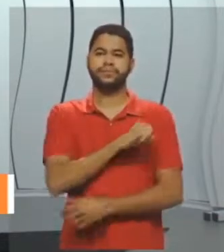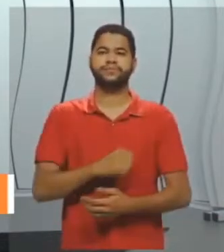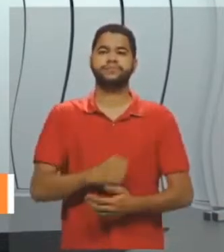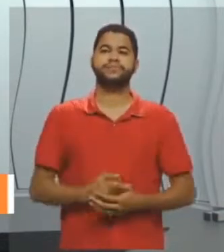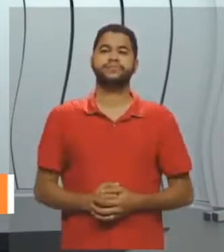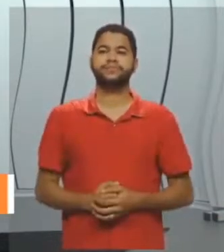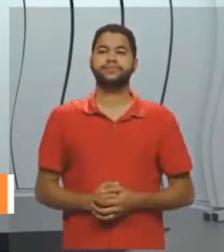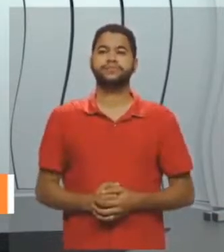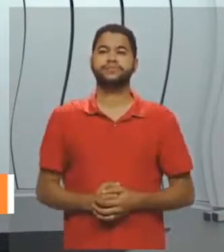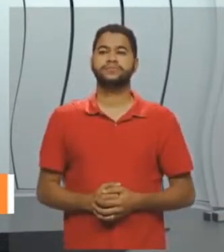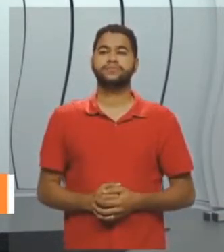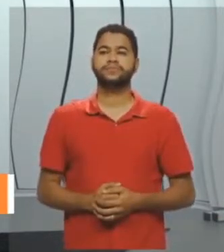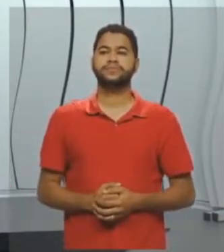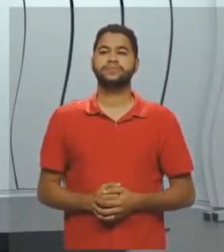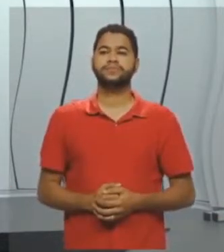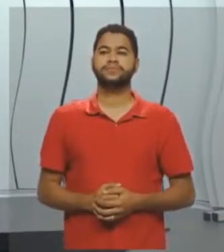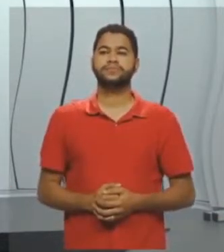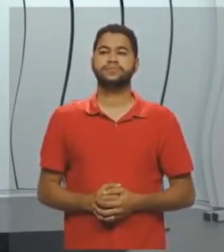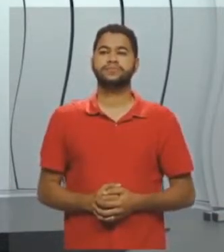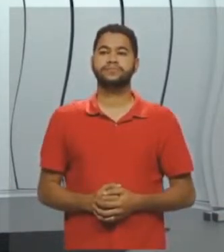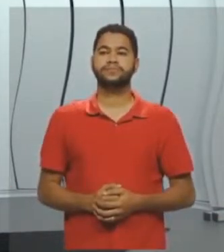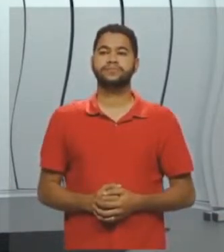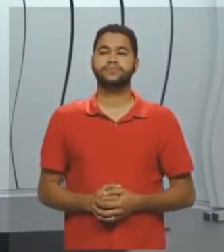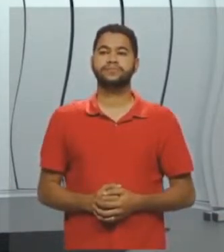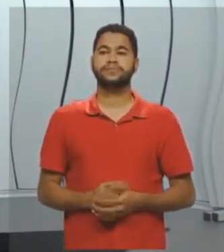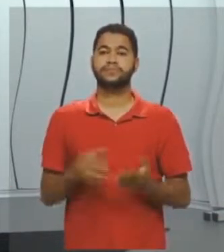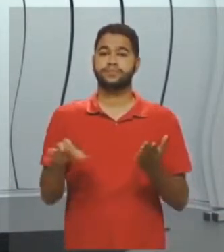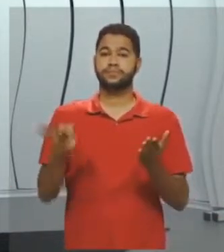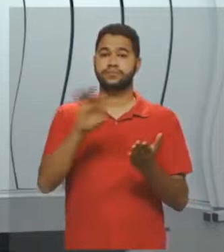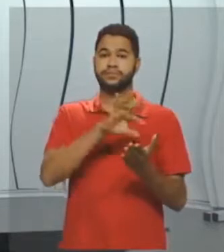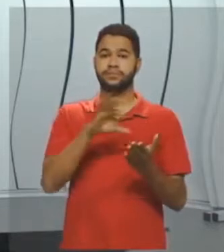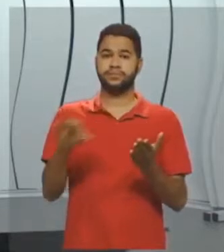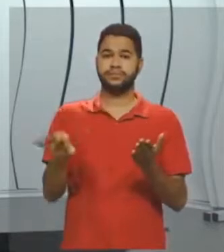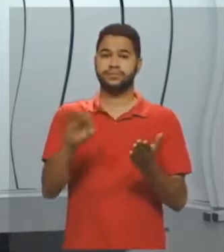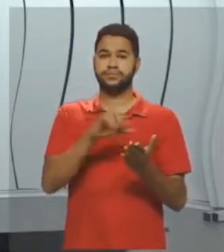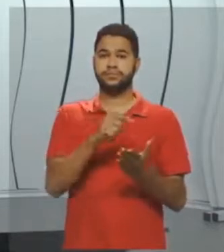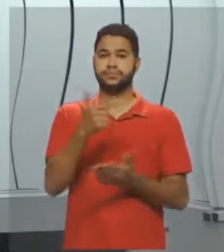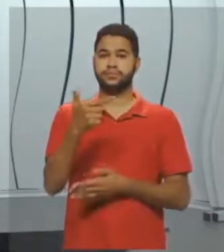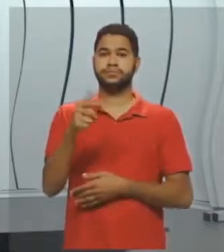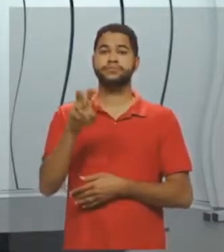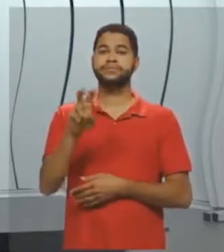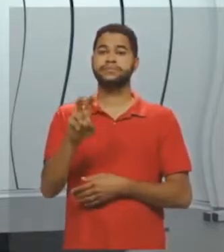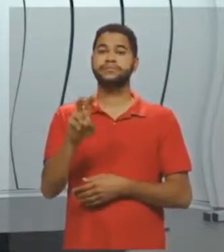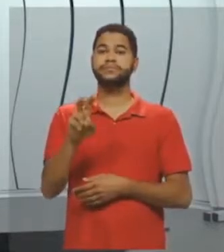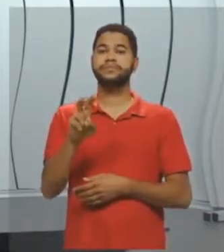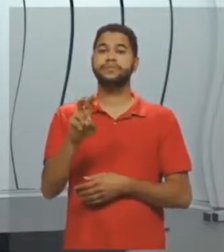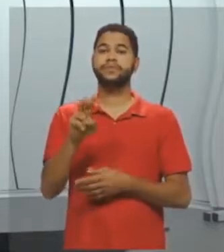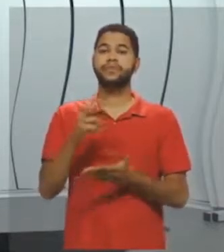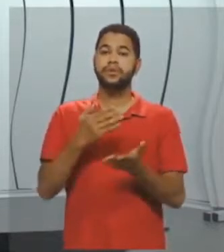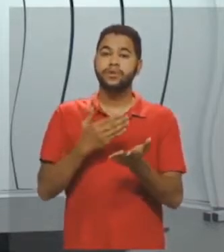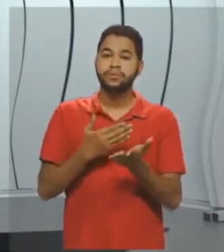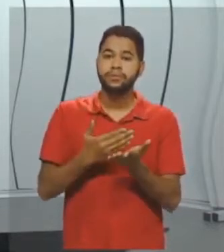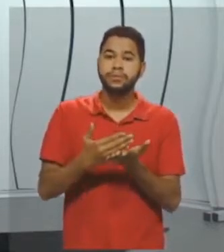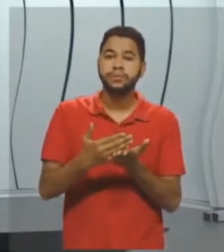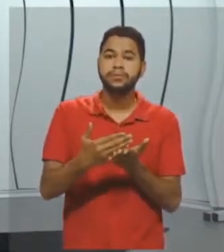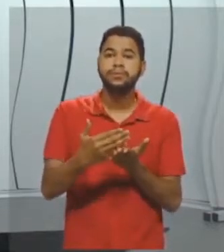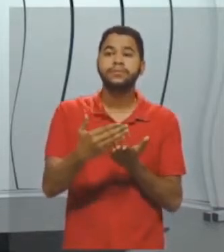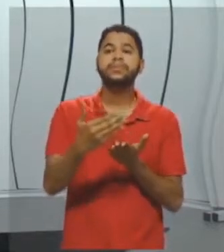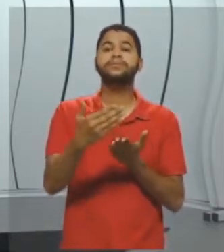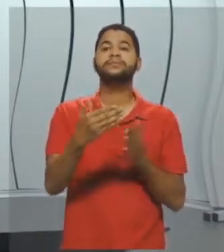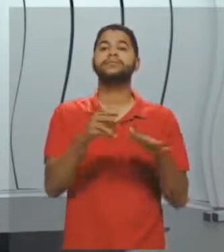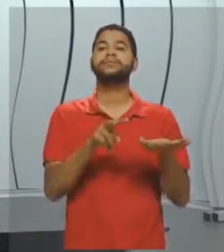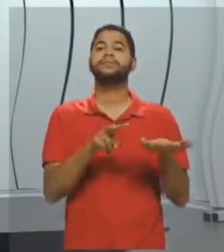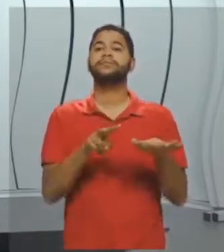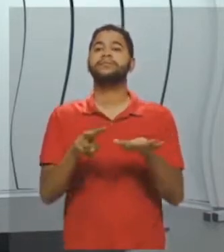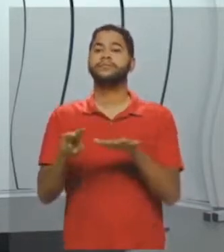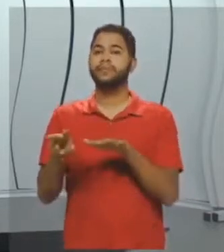está na página 25, nós estamos iniciando a semana